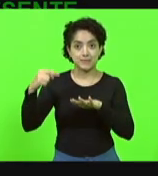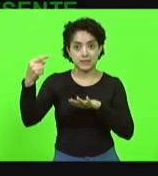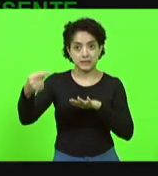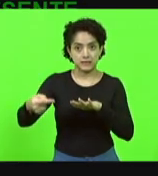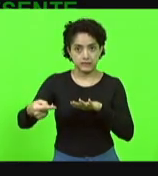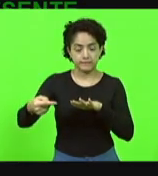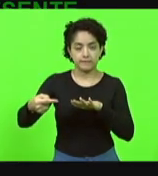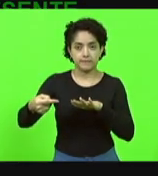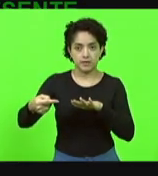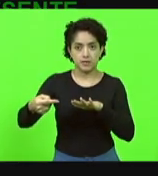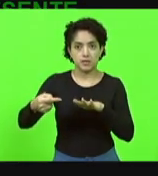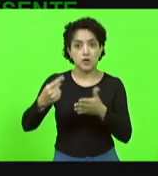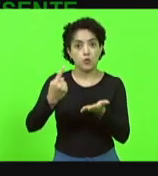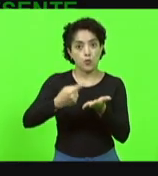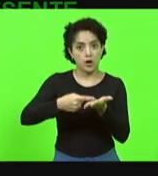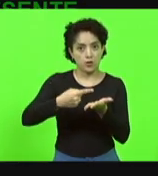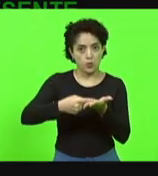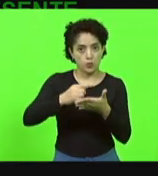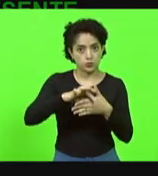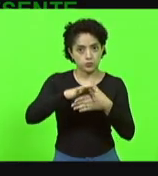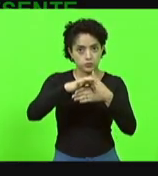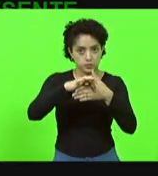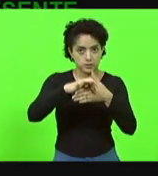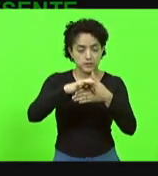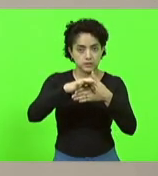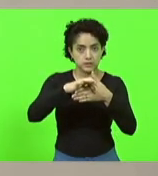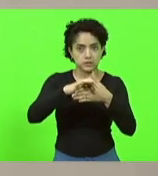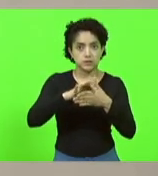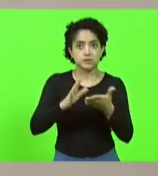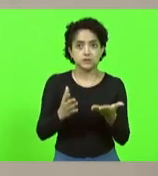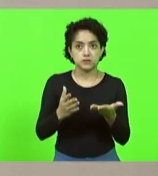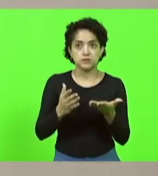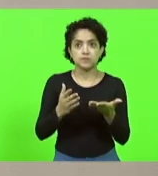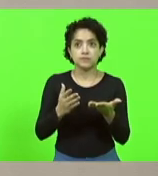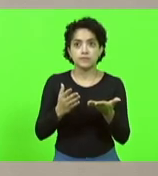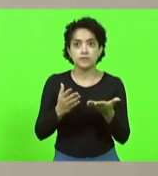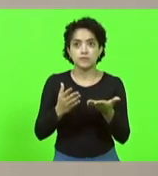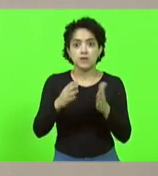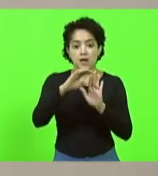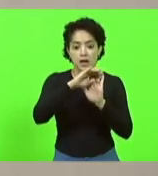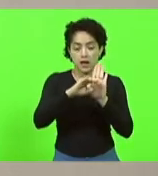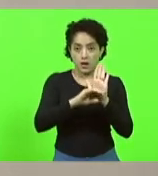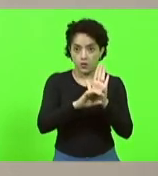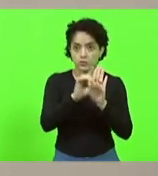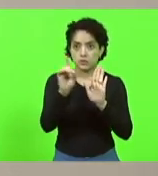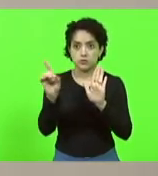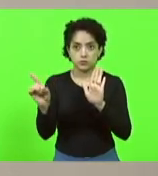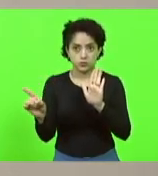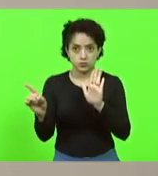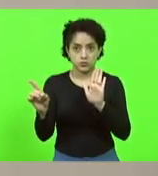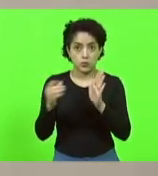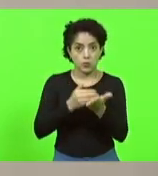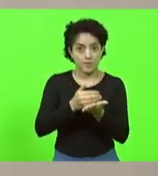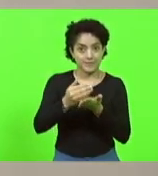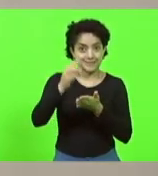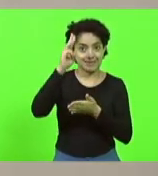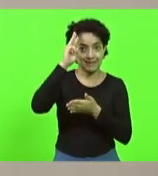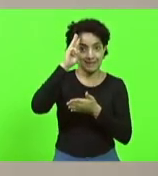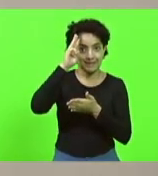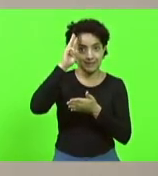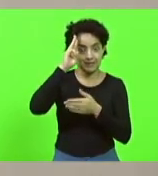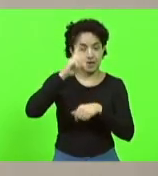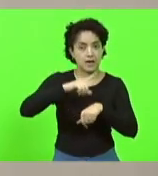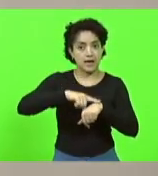conforme acordo de líderes, nós entraremos com a ordem do dia, na terça-feira, às